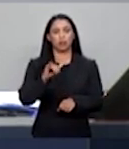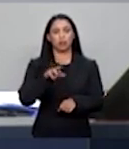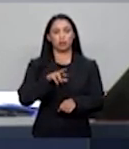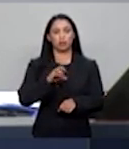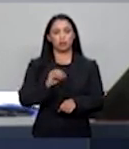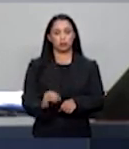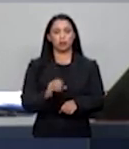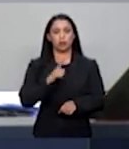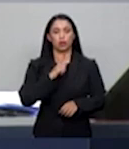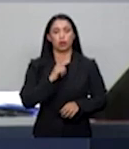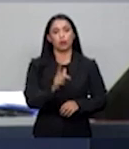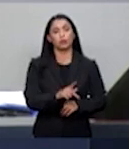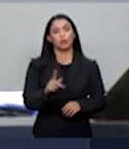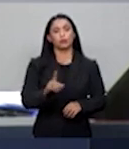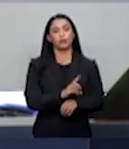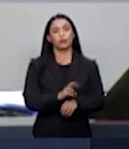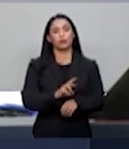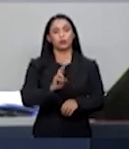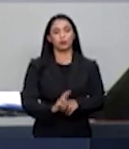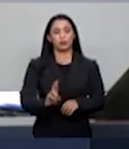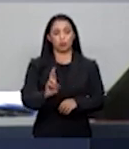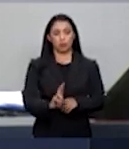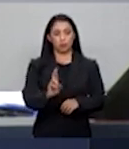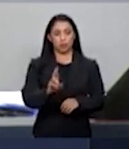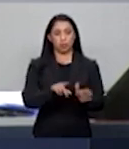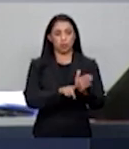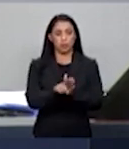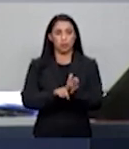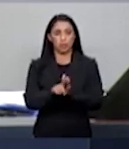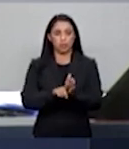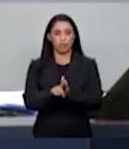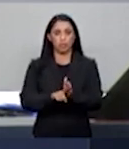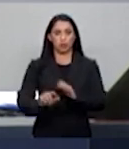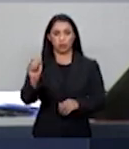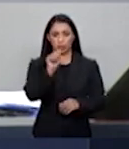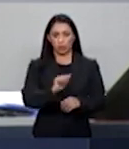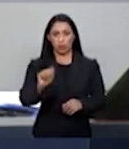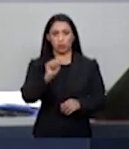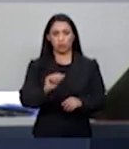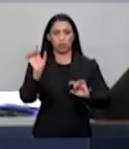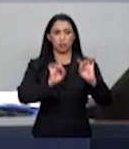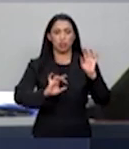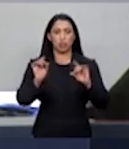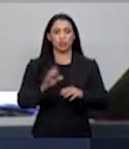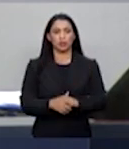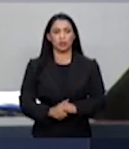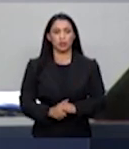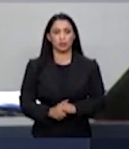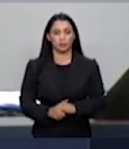Professor representante da Associação Brasileira de Pesquisadores em Educação Especial, ABPI.